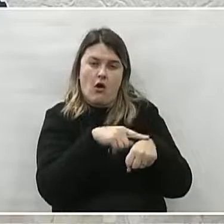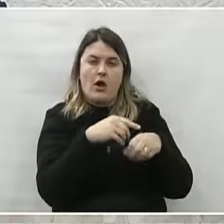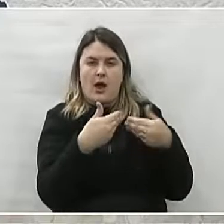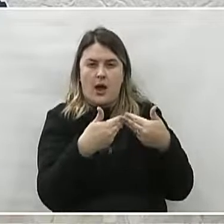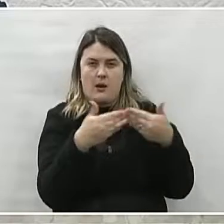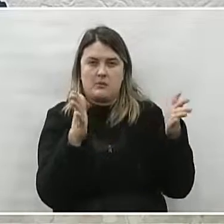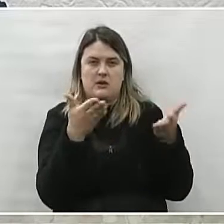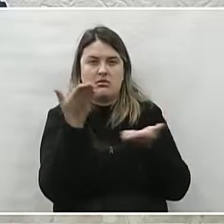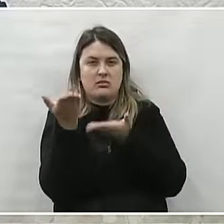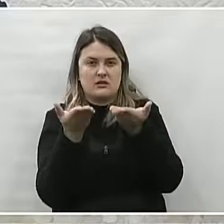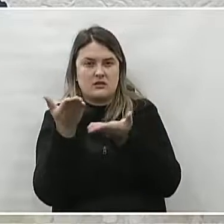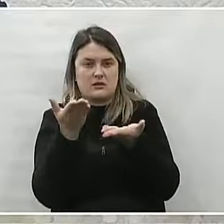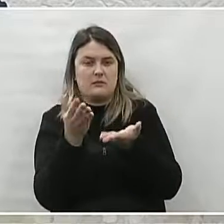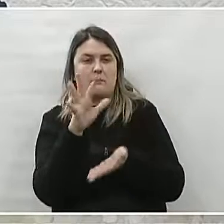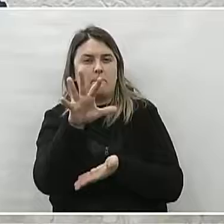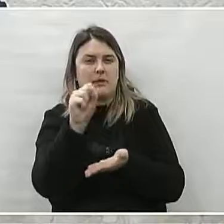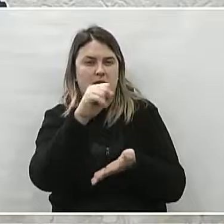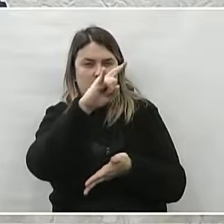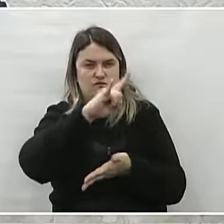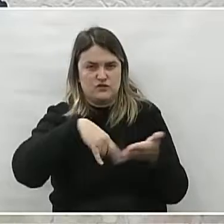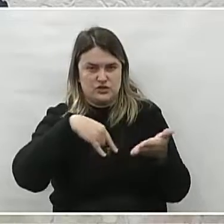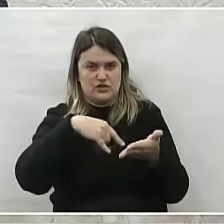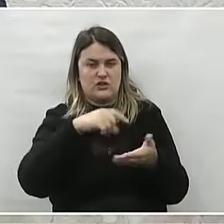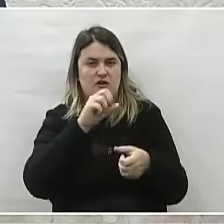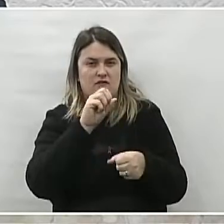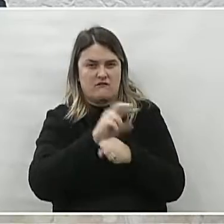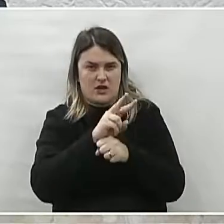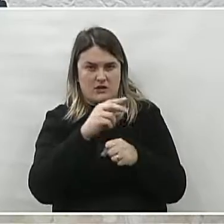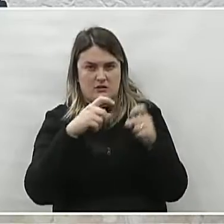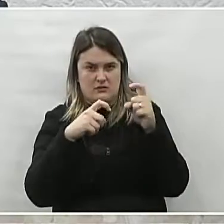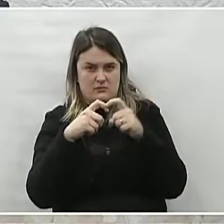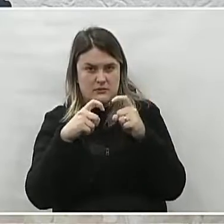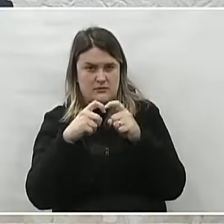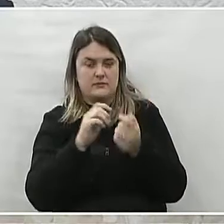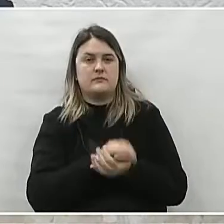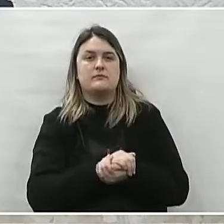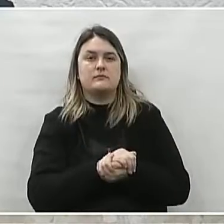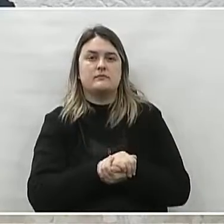atendimento para poder pegar as fichas para consulta.